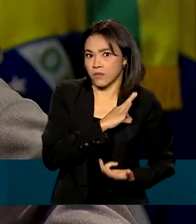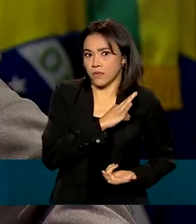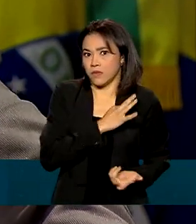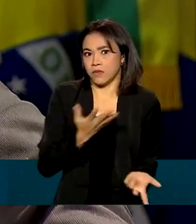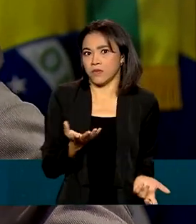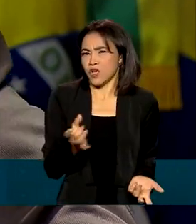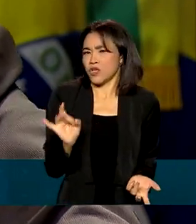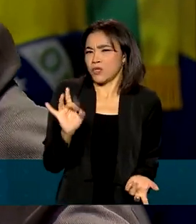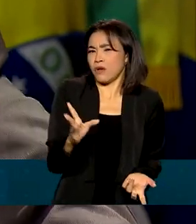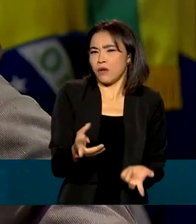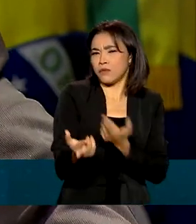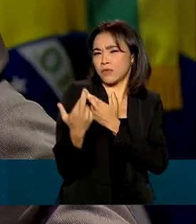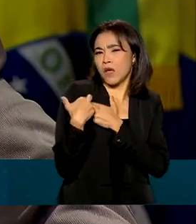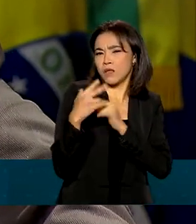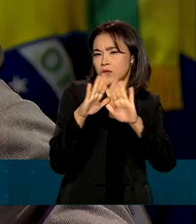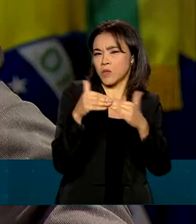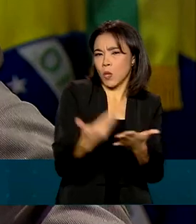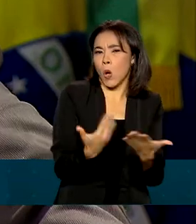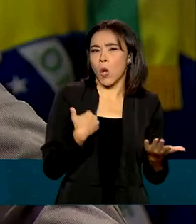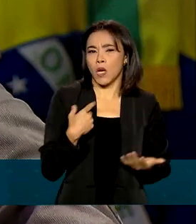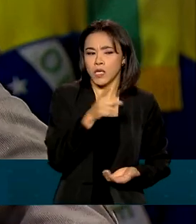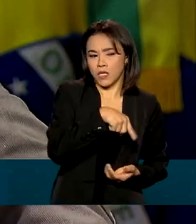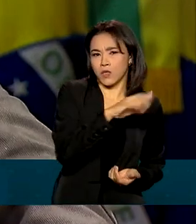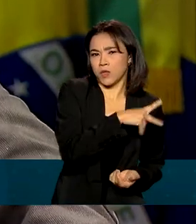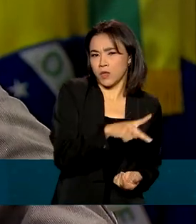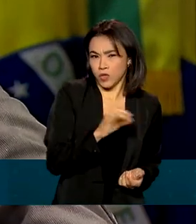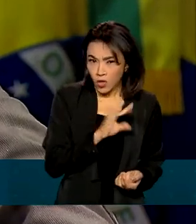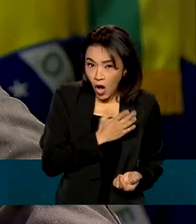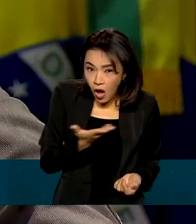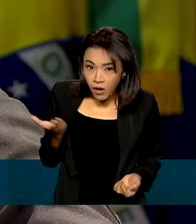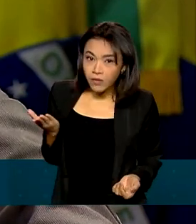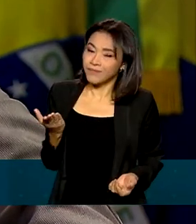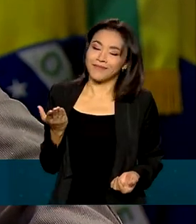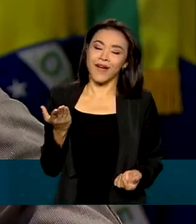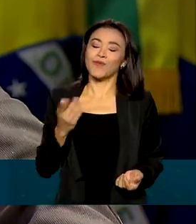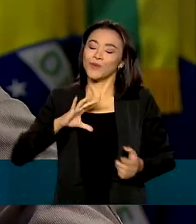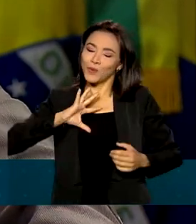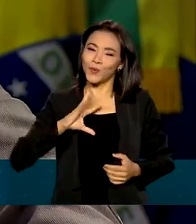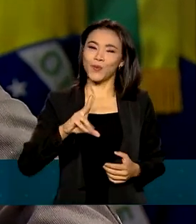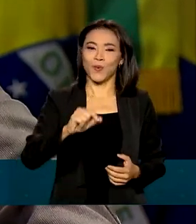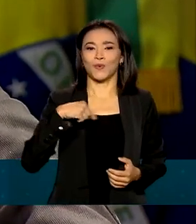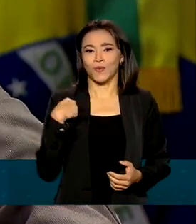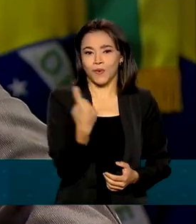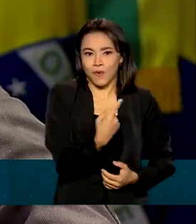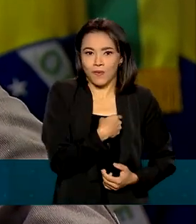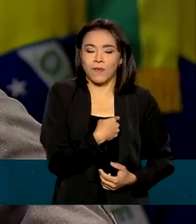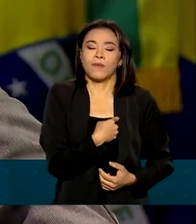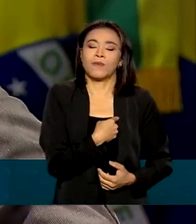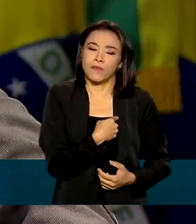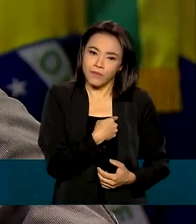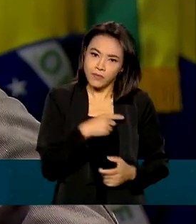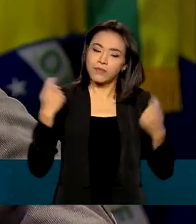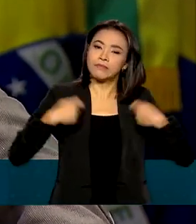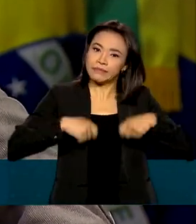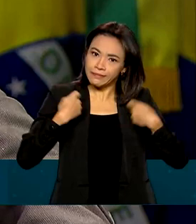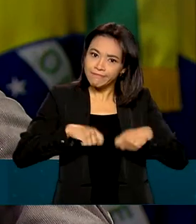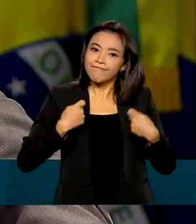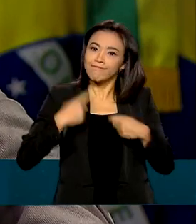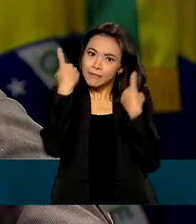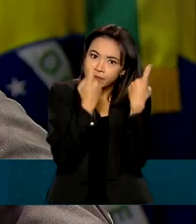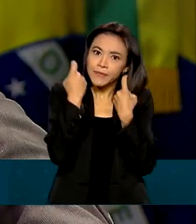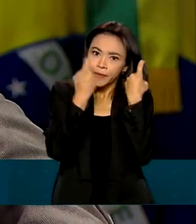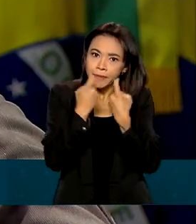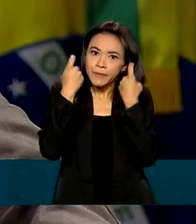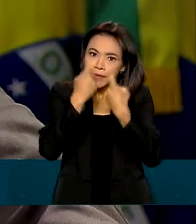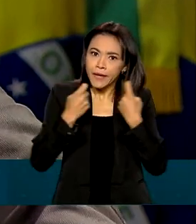das escolas, só dos educadores. Todos nós temos que nos preocupar com esse